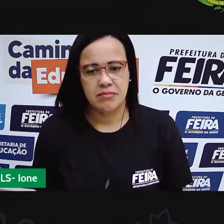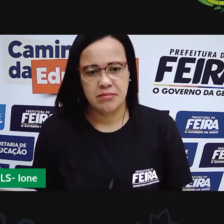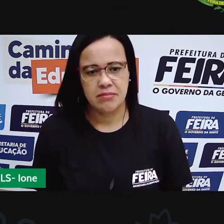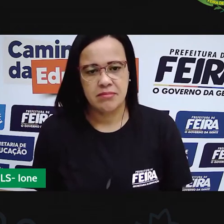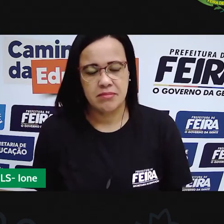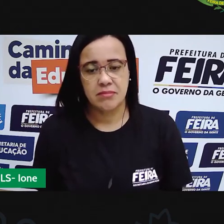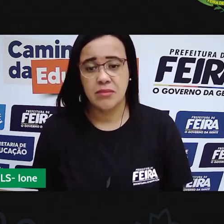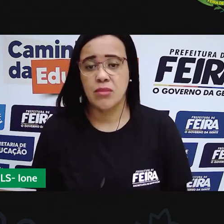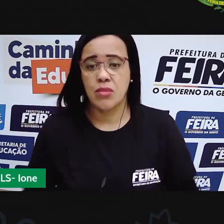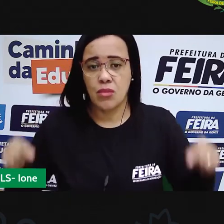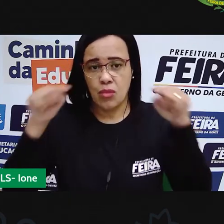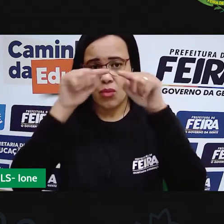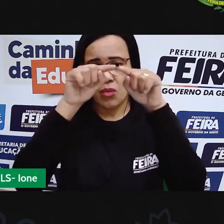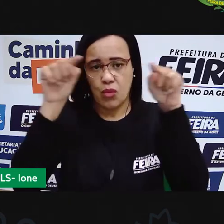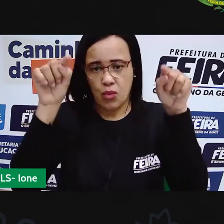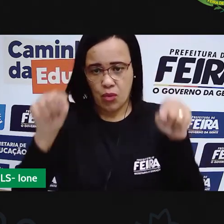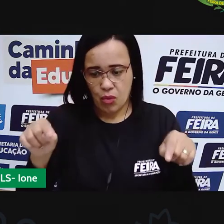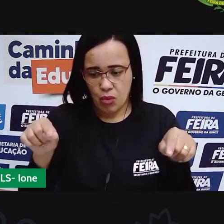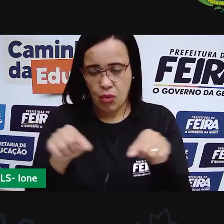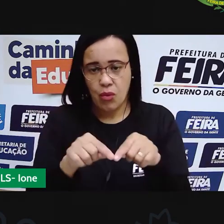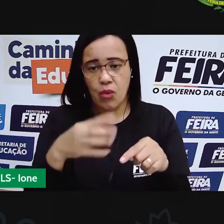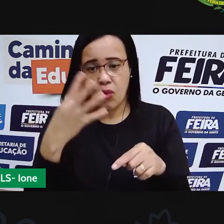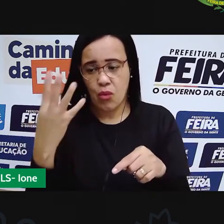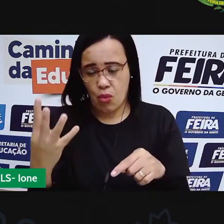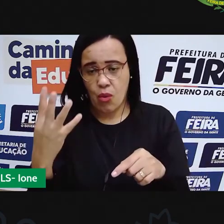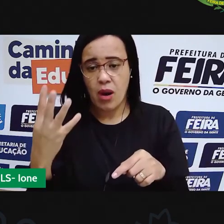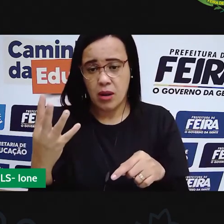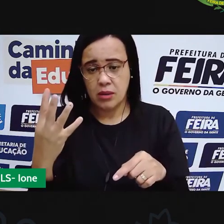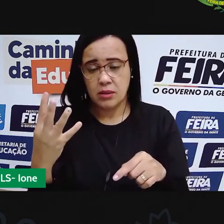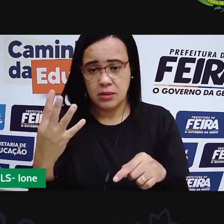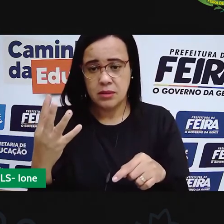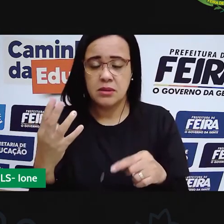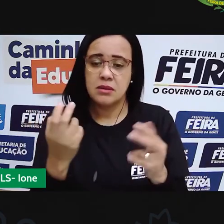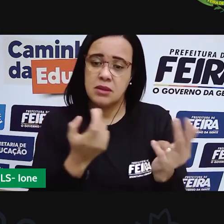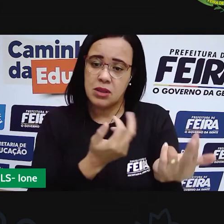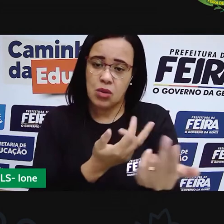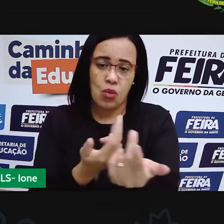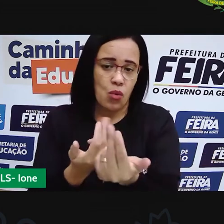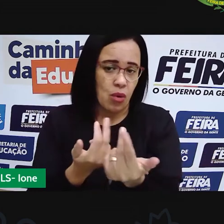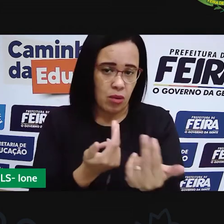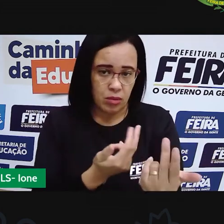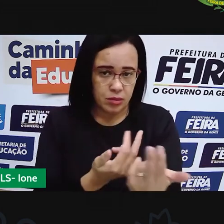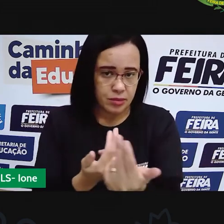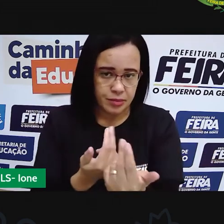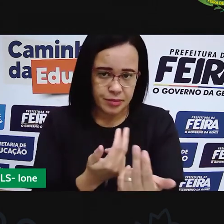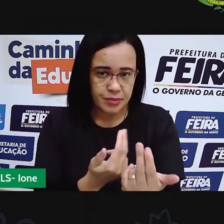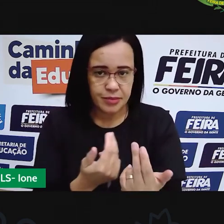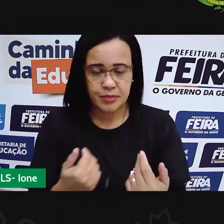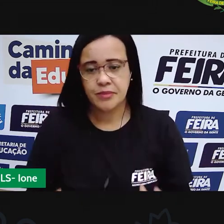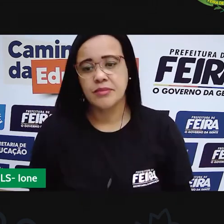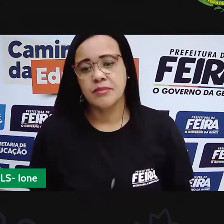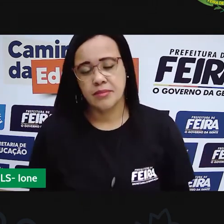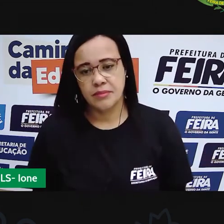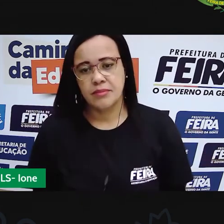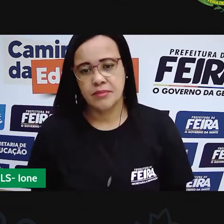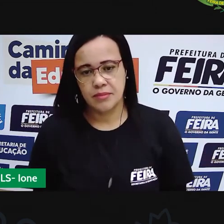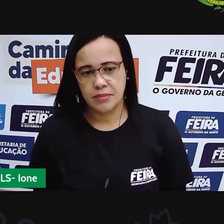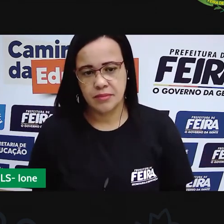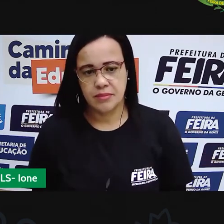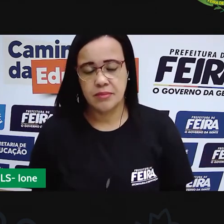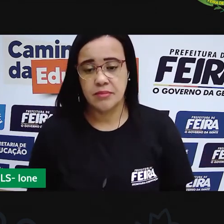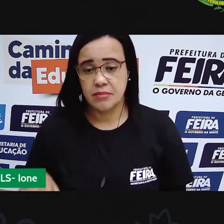quadrado a gente viu que as quatro partes são do mesmo tamanho mas no